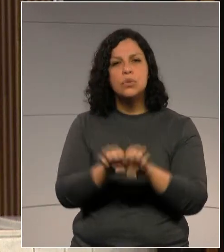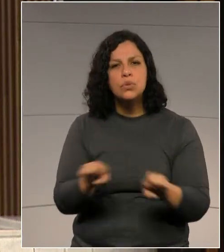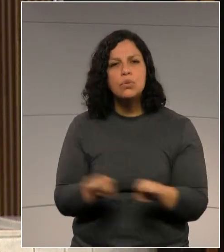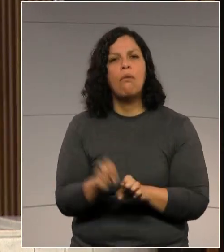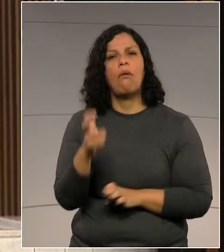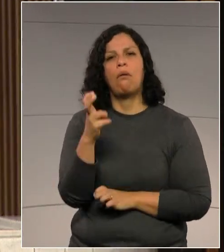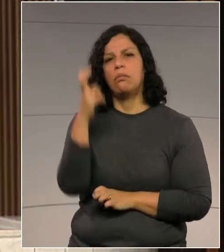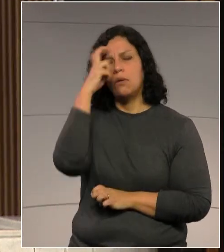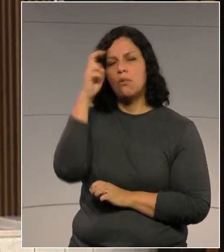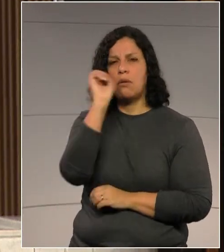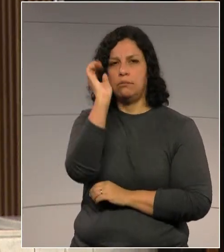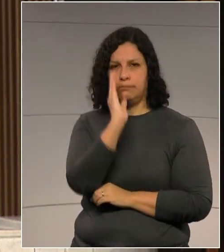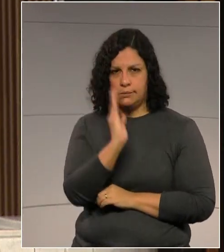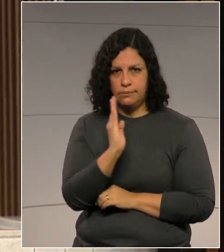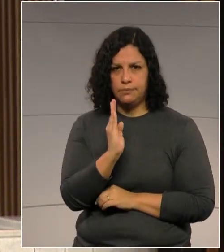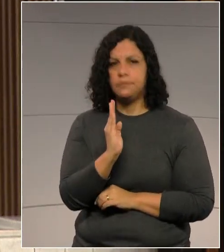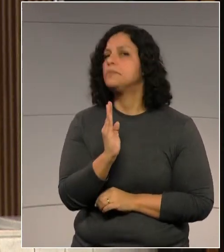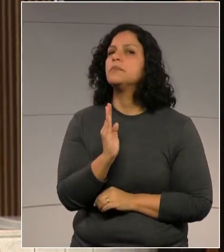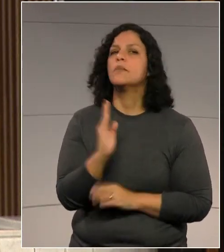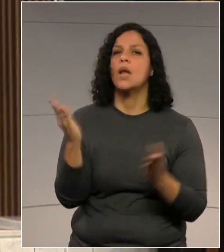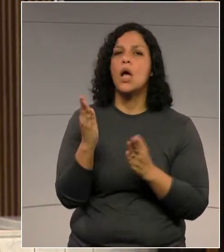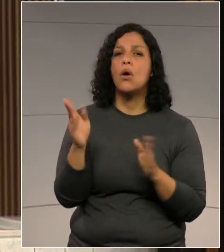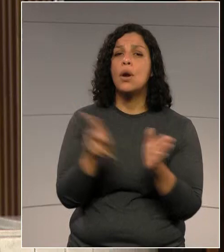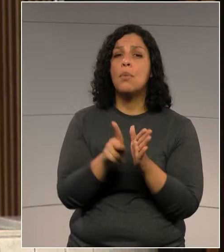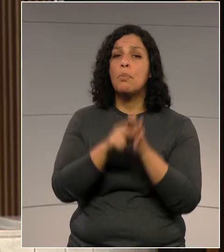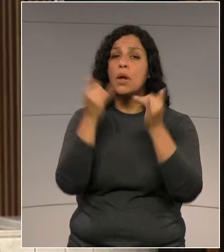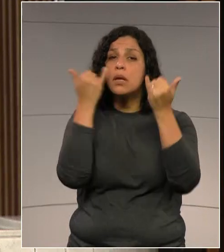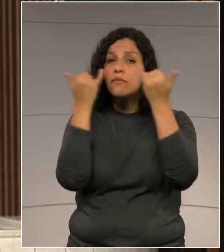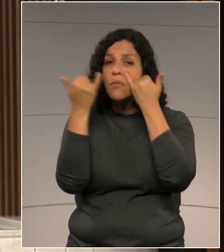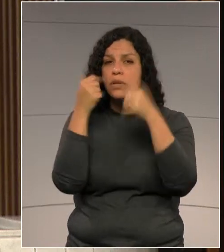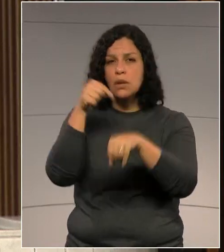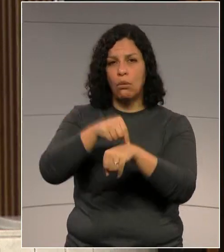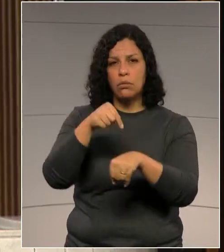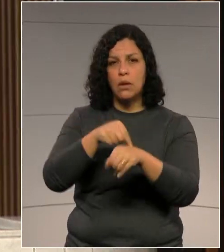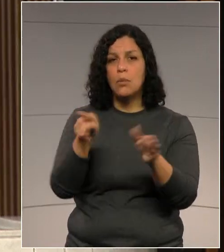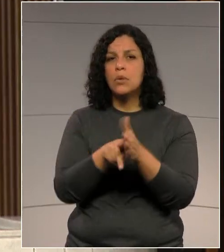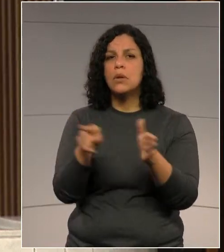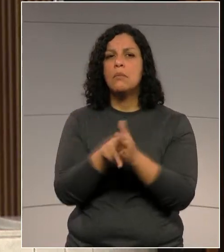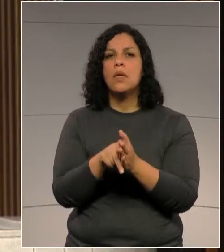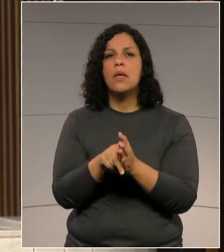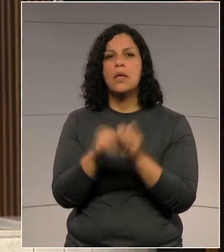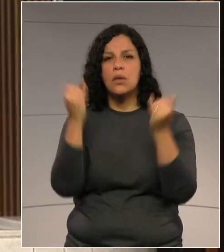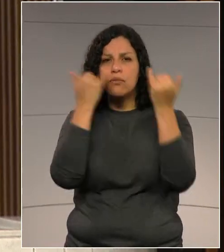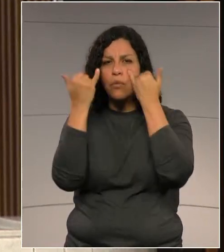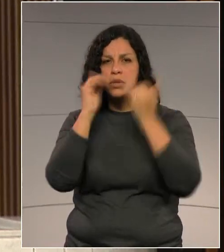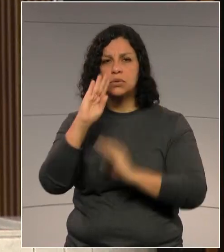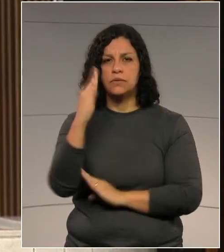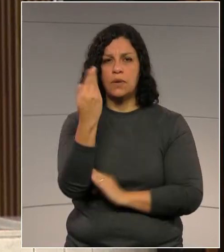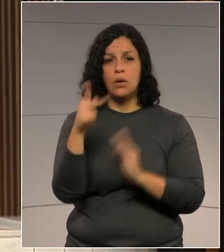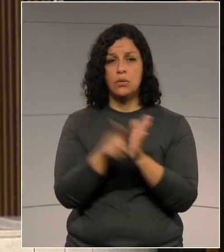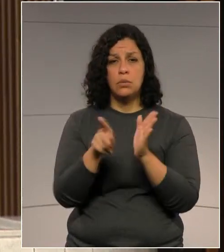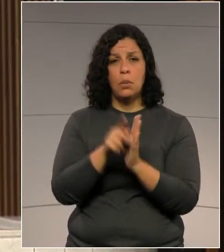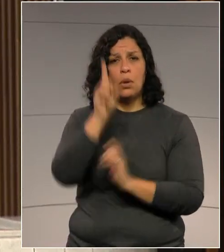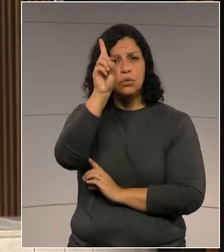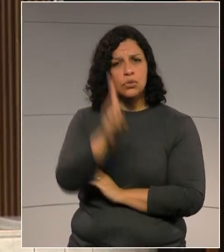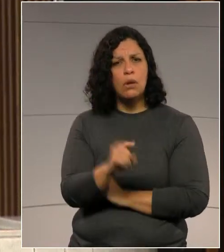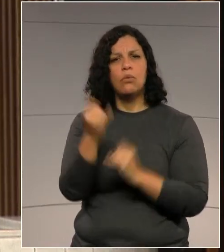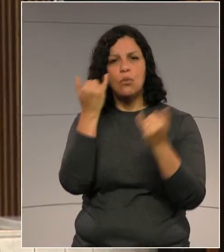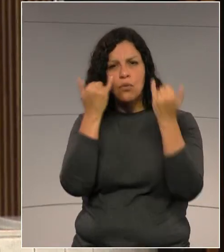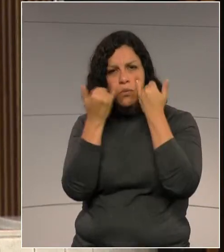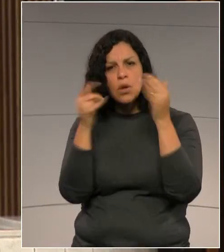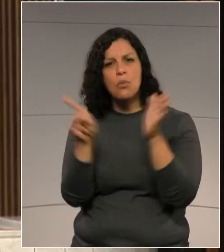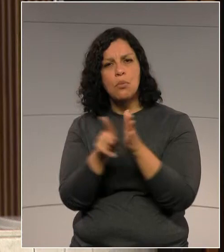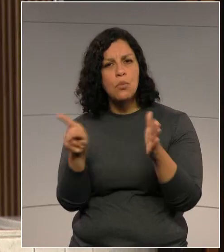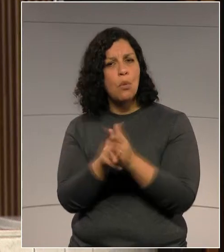intelectual do Brasil. Na era da informação e das fake news, sendo o direito à informação um